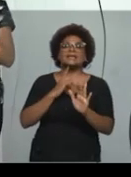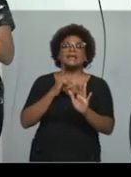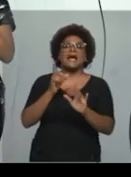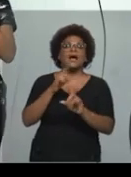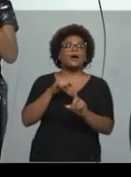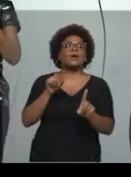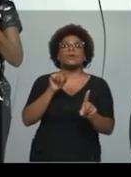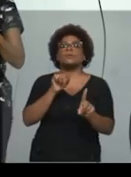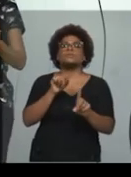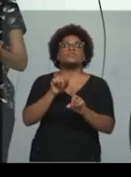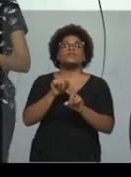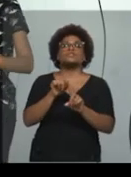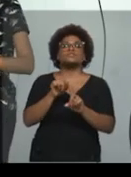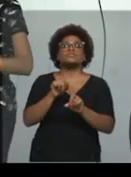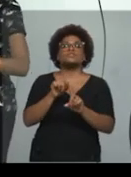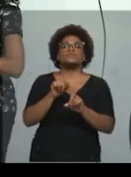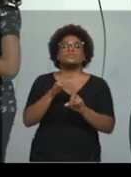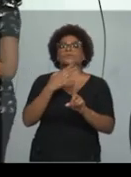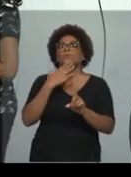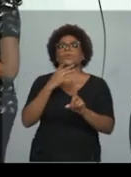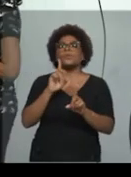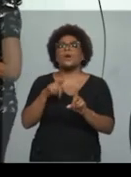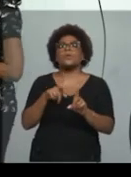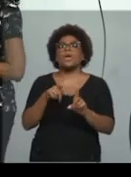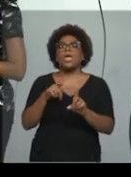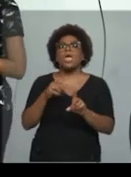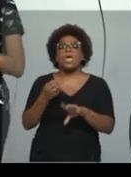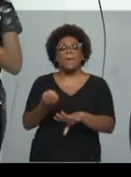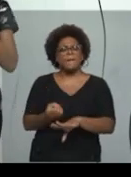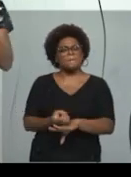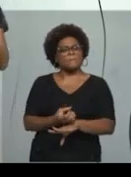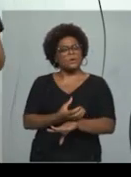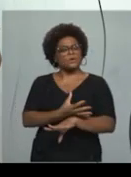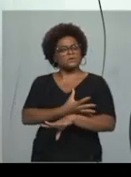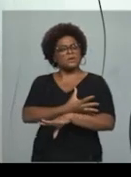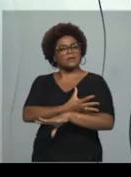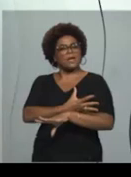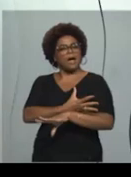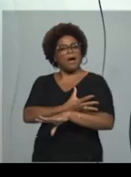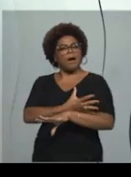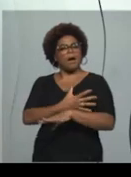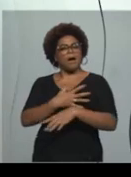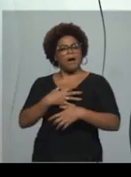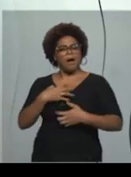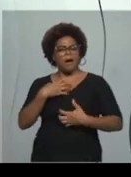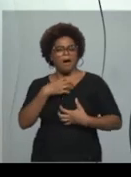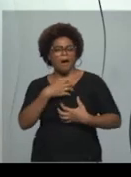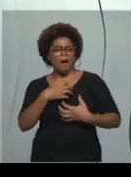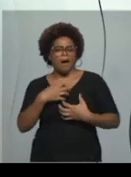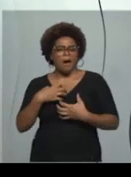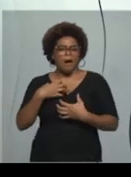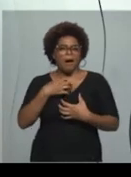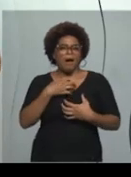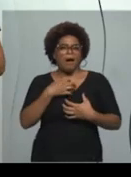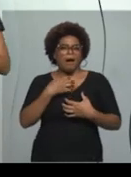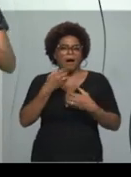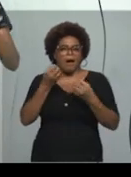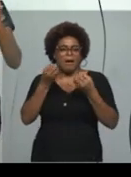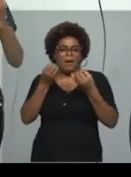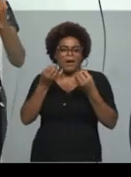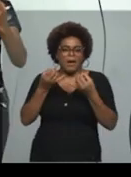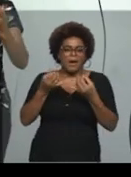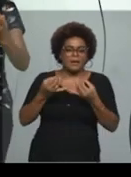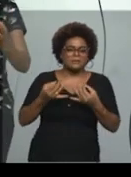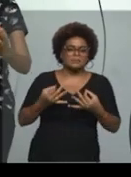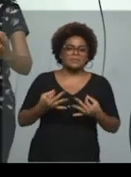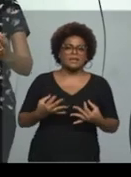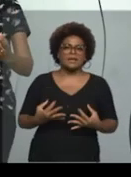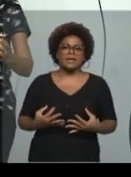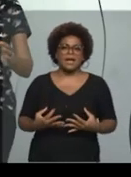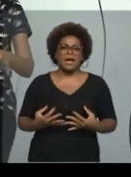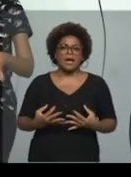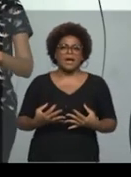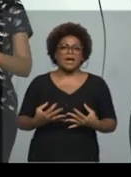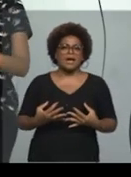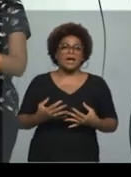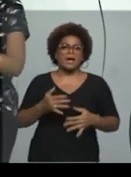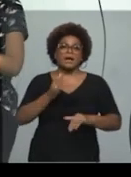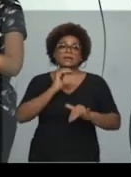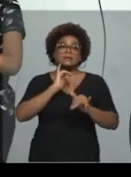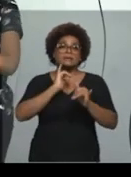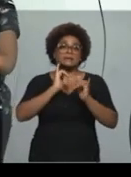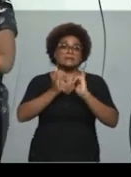tá? Emocionar, função emotiva, explicar, a função metalinguística, a informação,